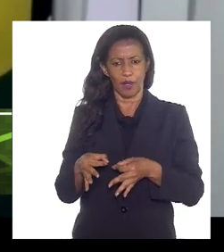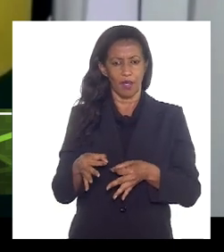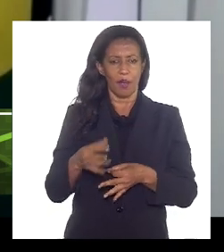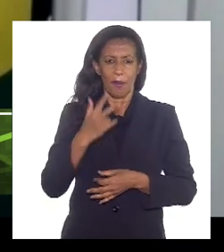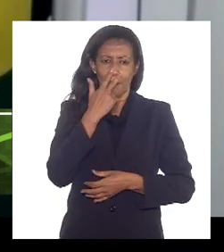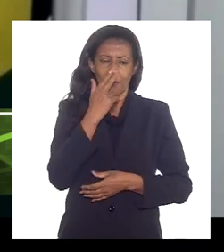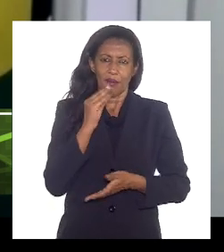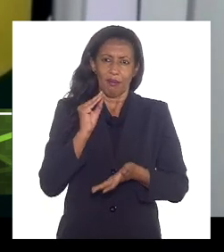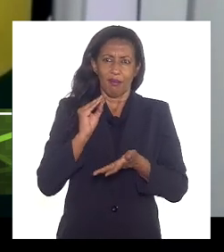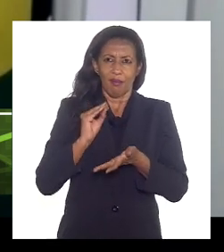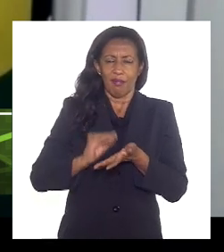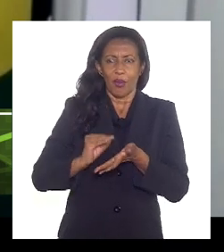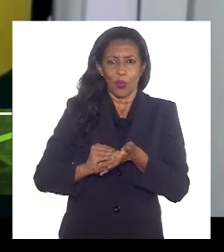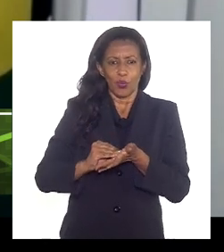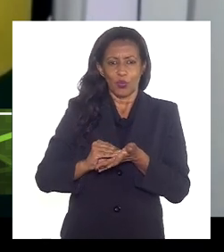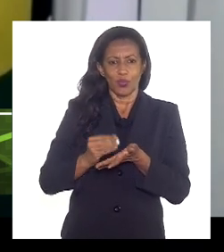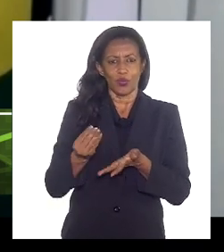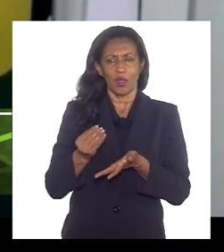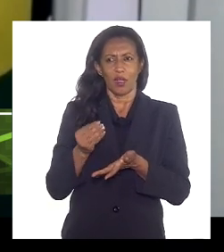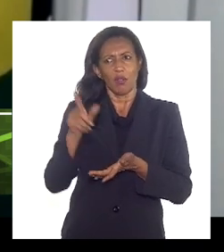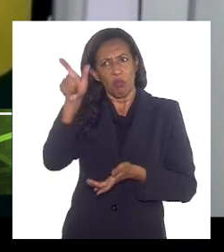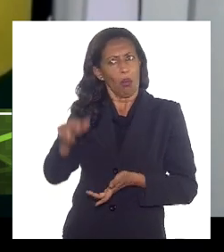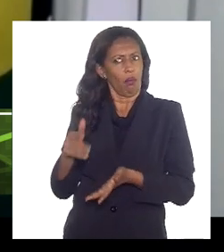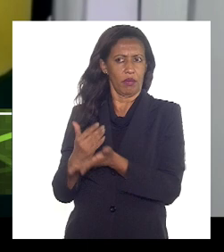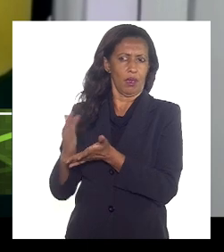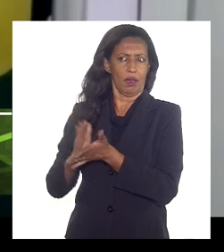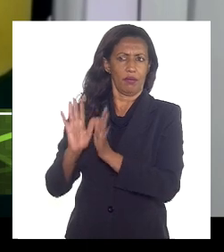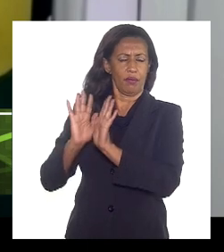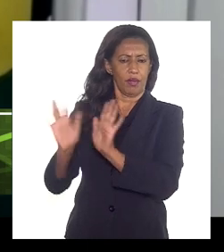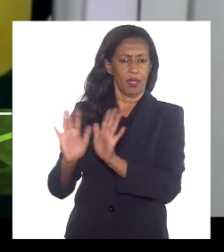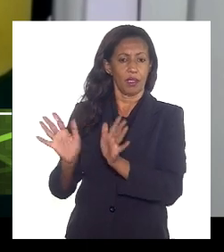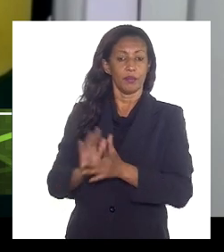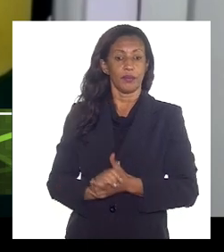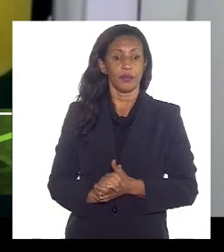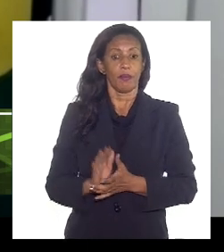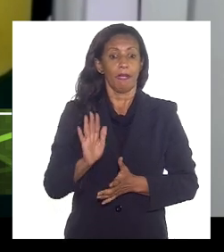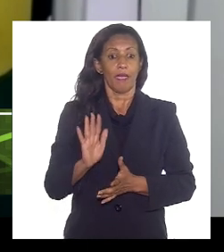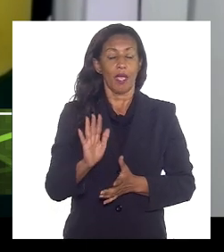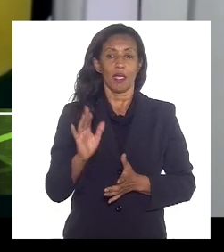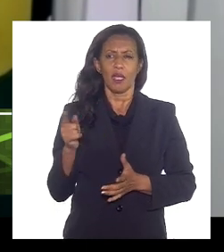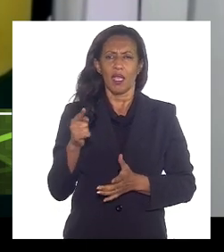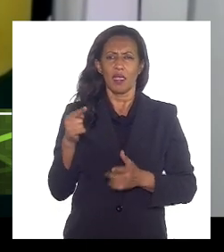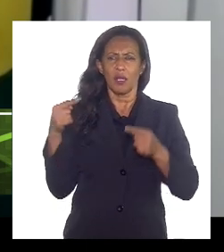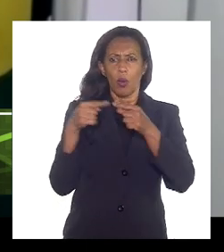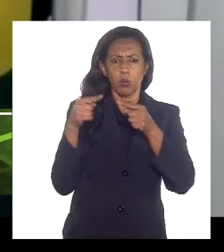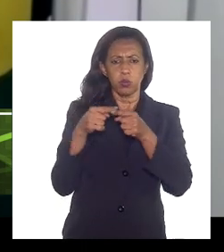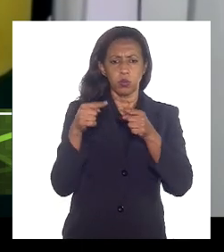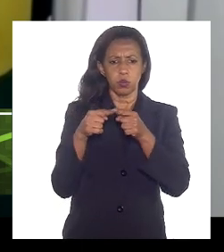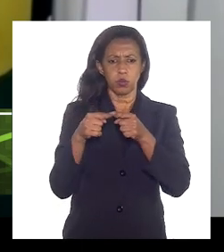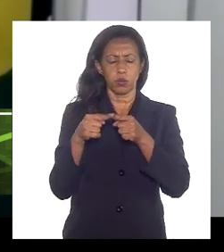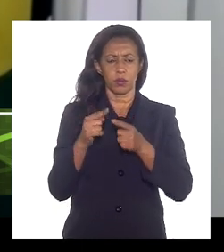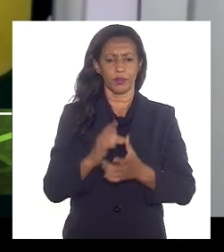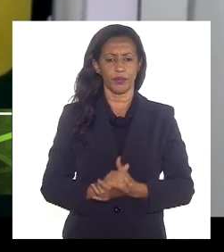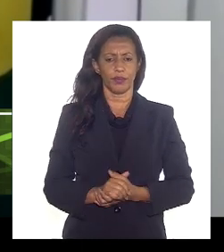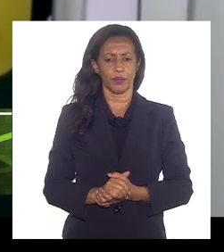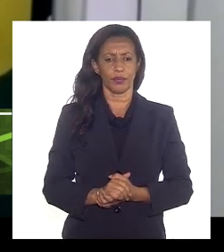inacreditável doutor Gadelha não tem nada a ver com isso evidentemente o que é inacreditável é que esse acordo ao qual fez